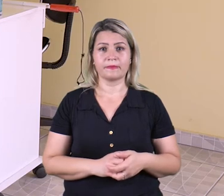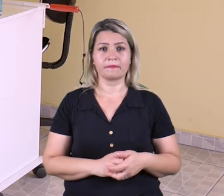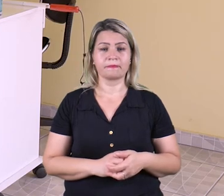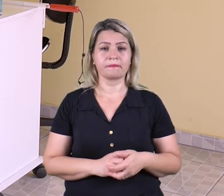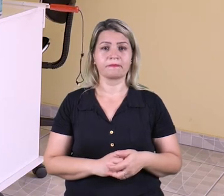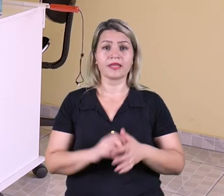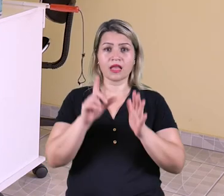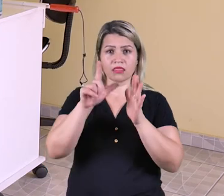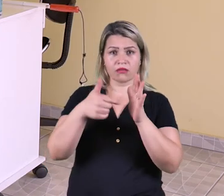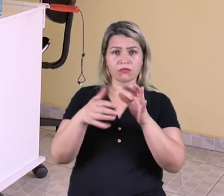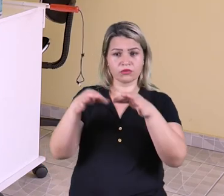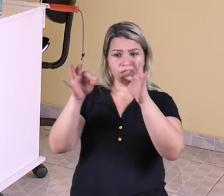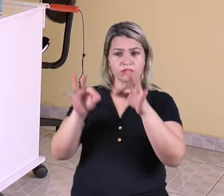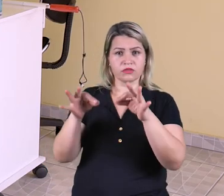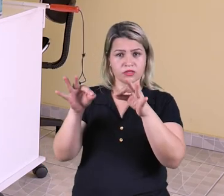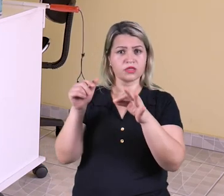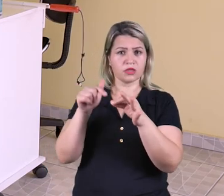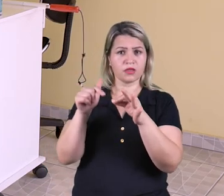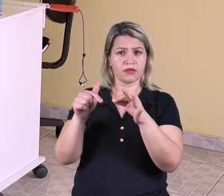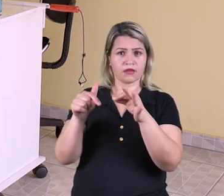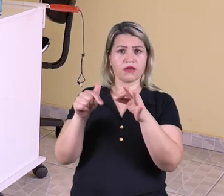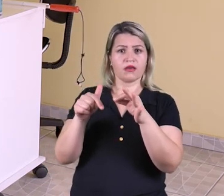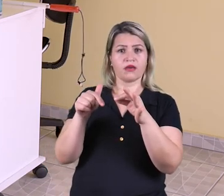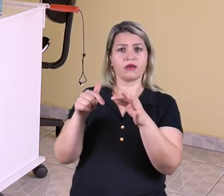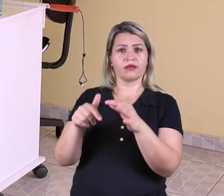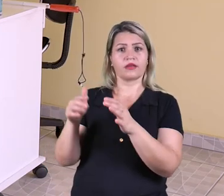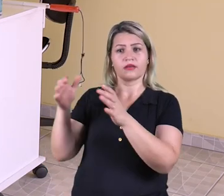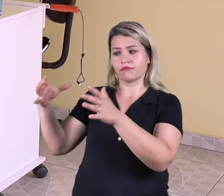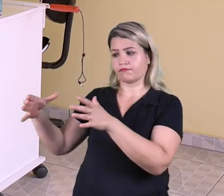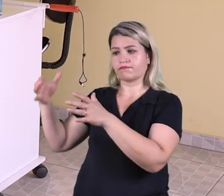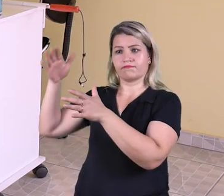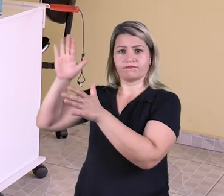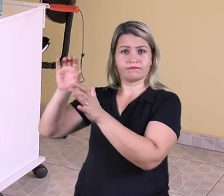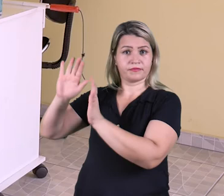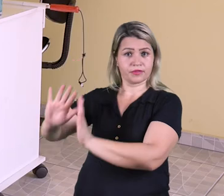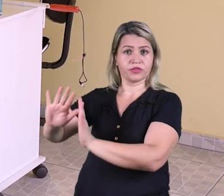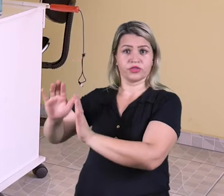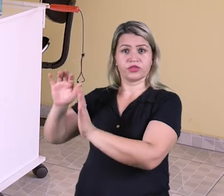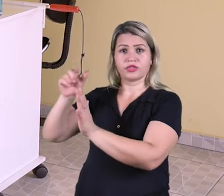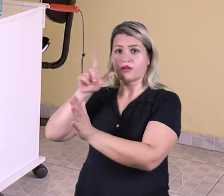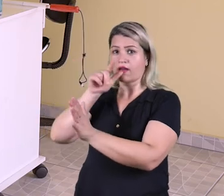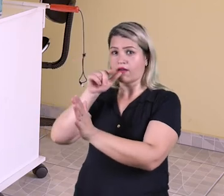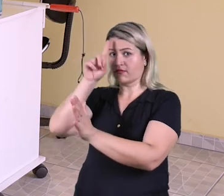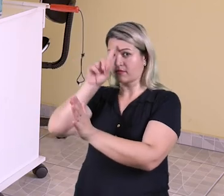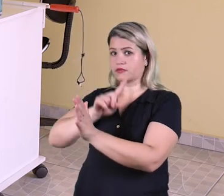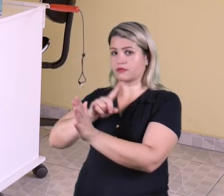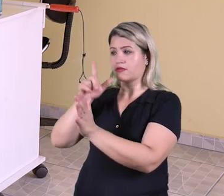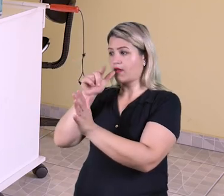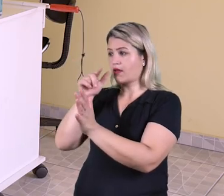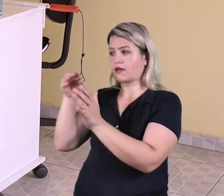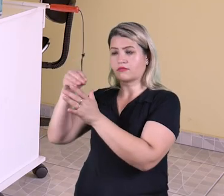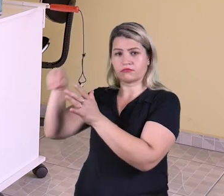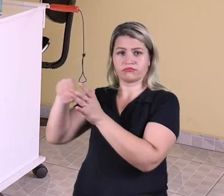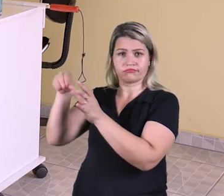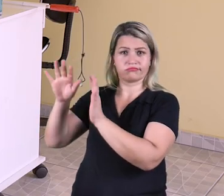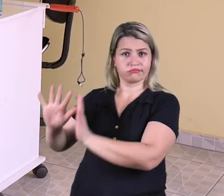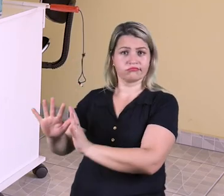E logo em seguida, assim como o pano que você usou em uma bengala, você pegará e colocará em uma solução de água com água sanitária.